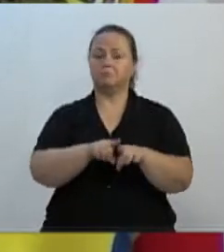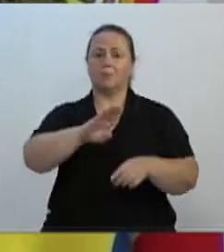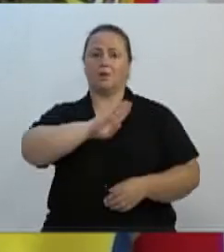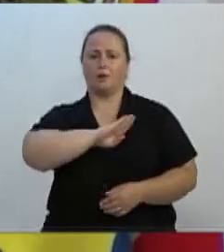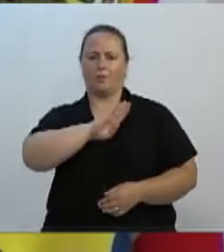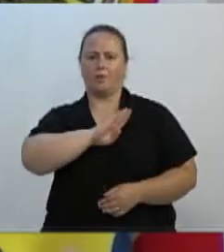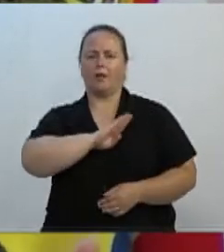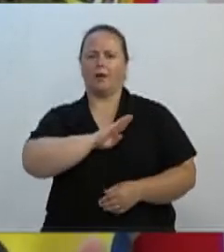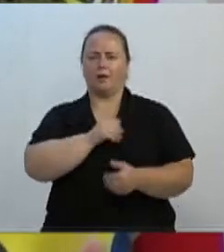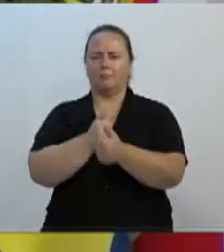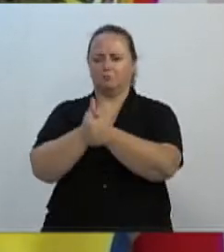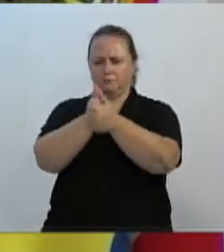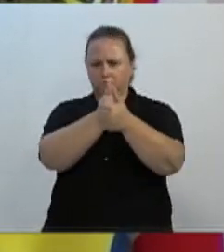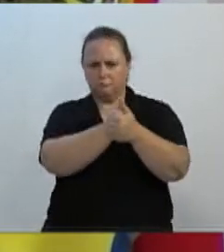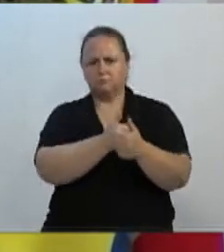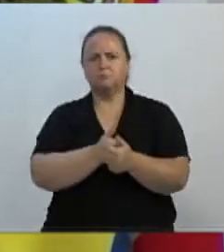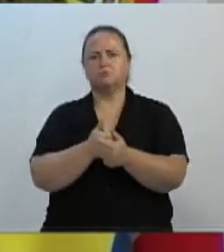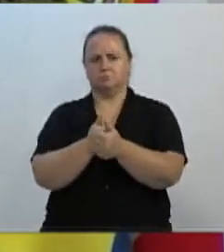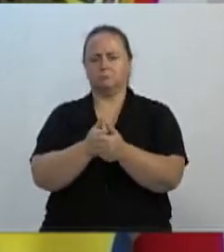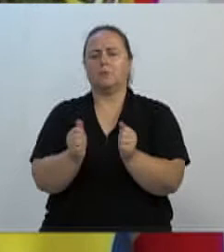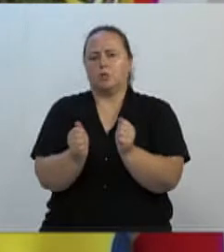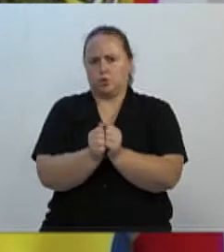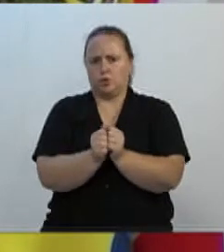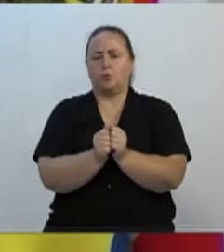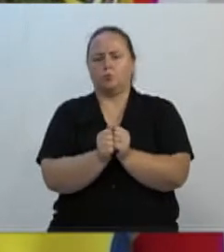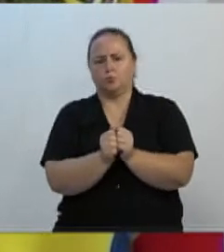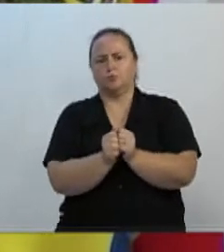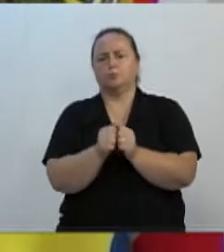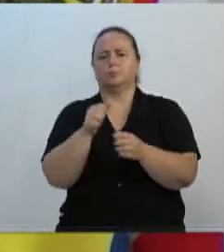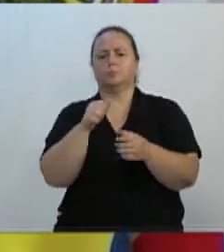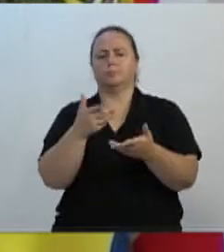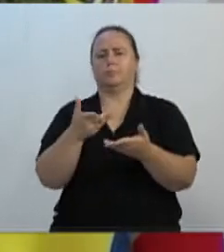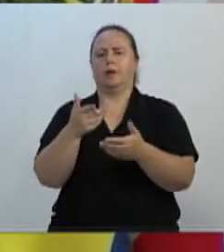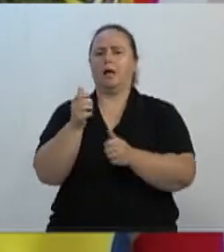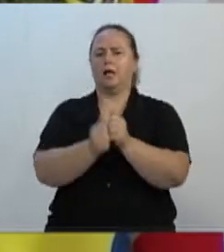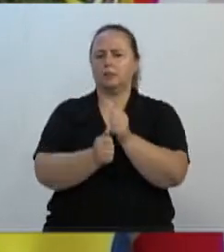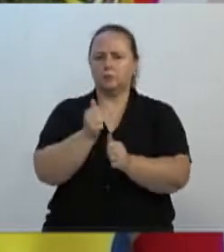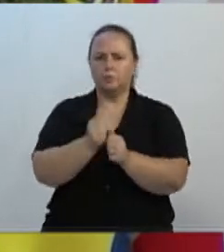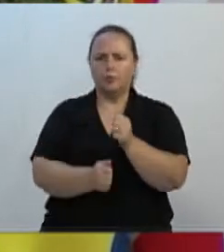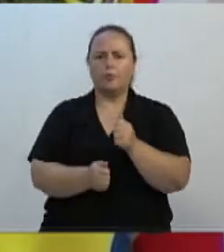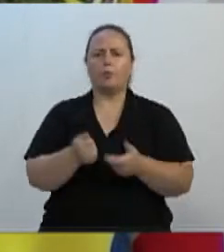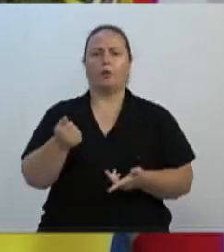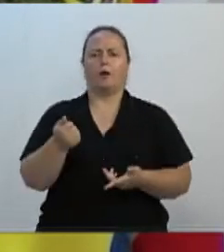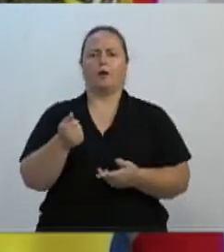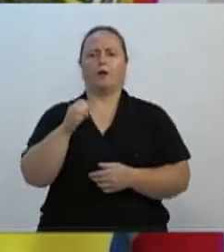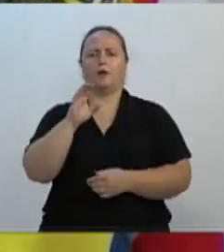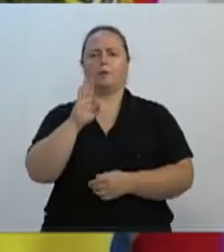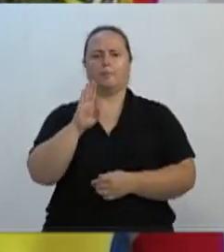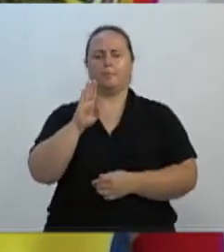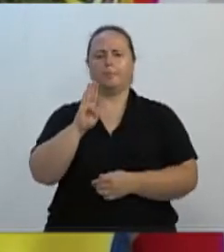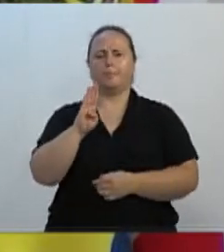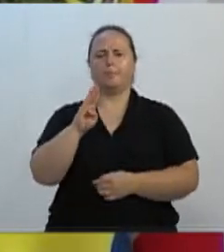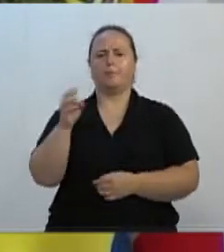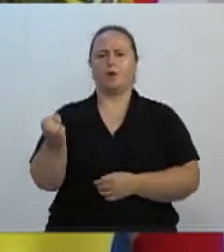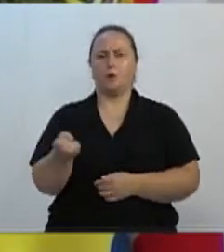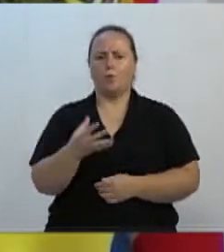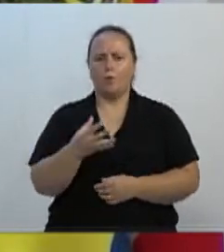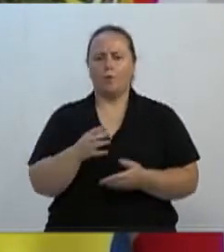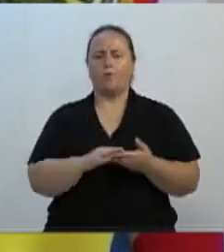municípios, assim como nossos colegas de profissão dos municípios de Ascurra, Benedito Novo, Dr. Pedrinho, Gaspar,